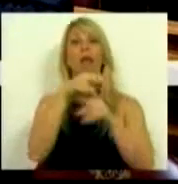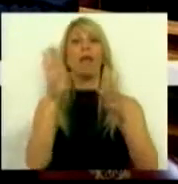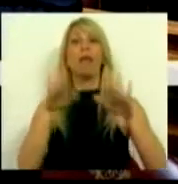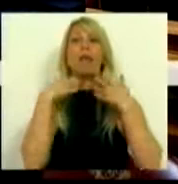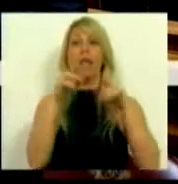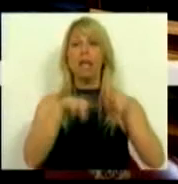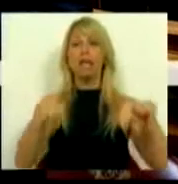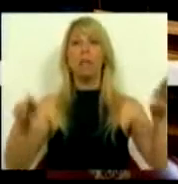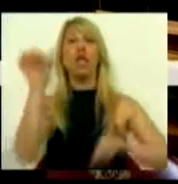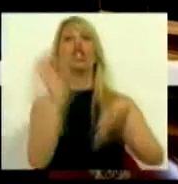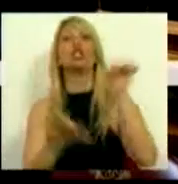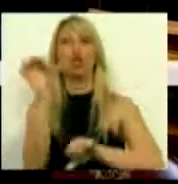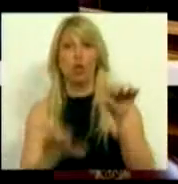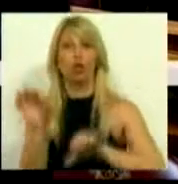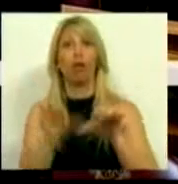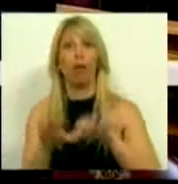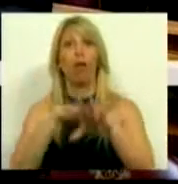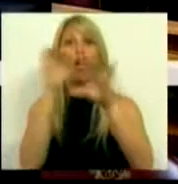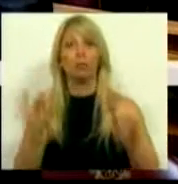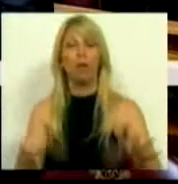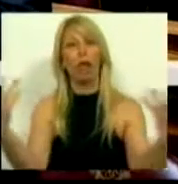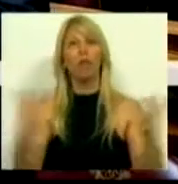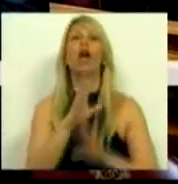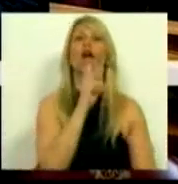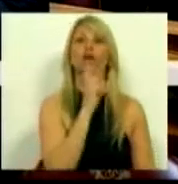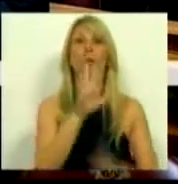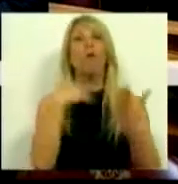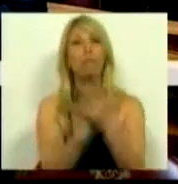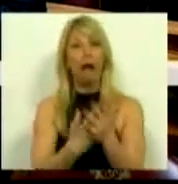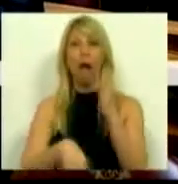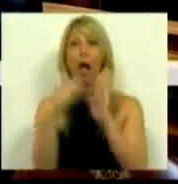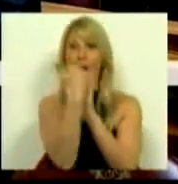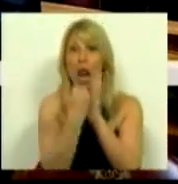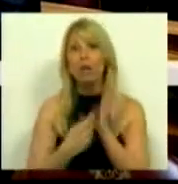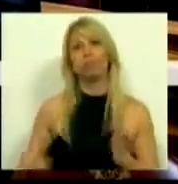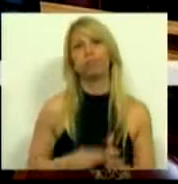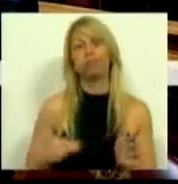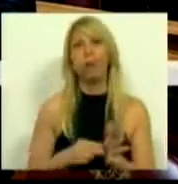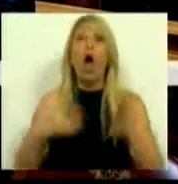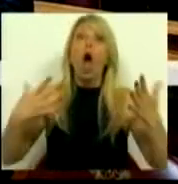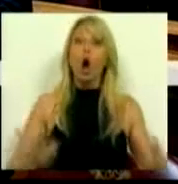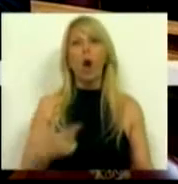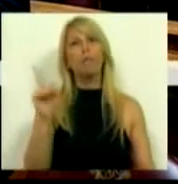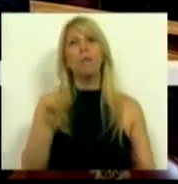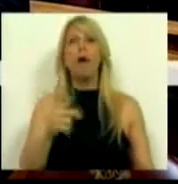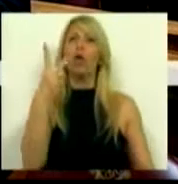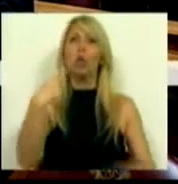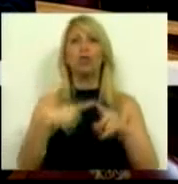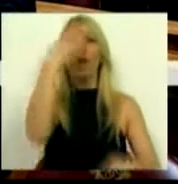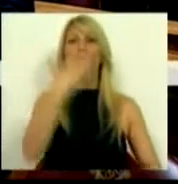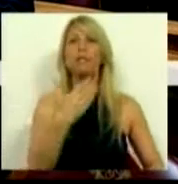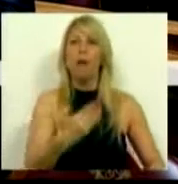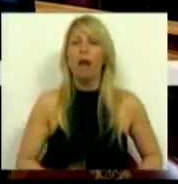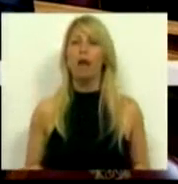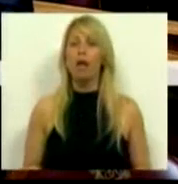Alcobaça que estava a responder às listas de espera. Neste momento só funciona duas vezes por semana e os doentes